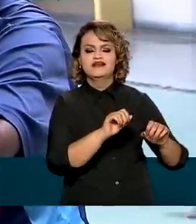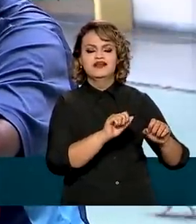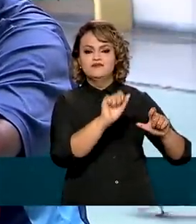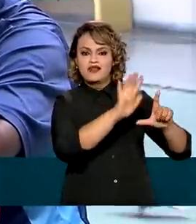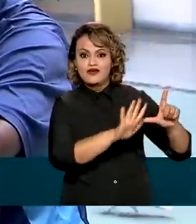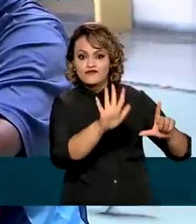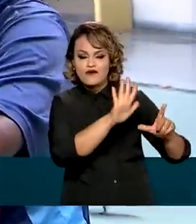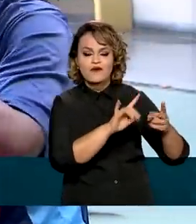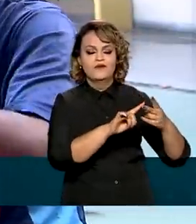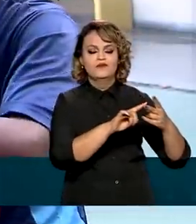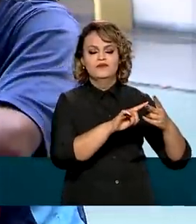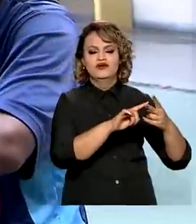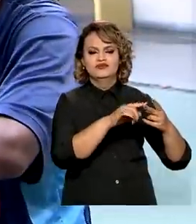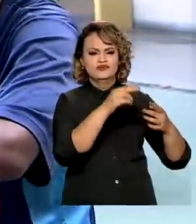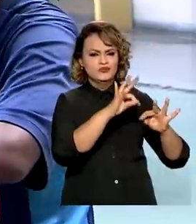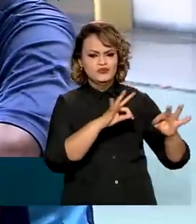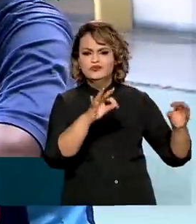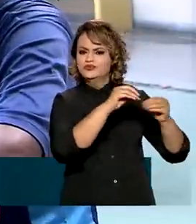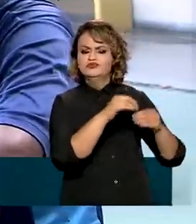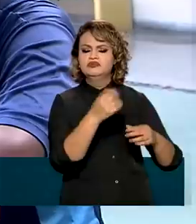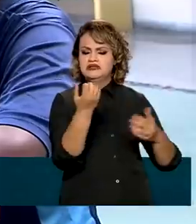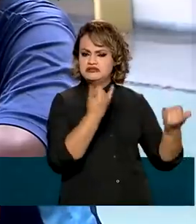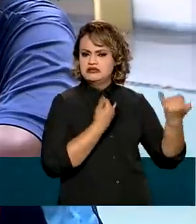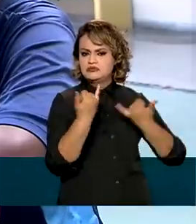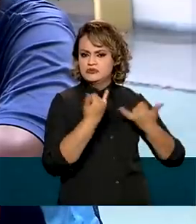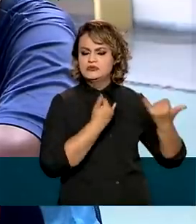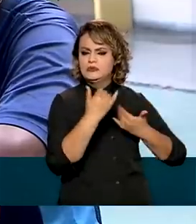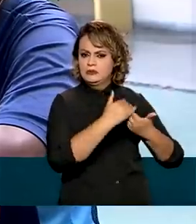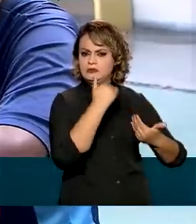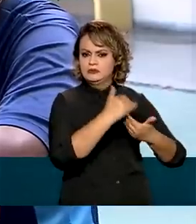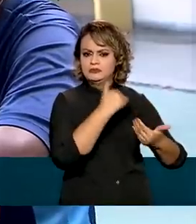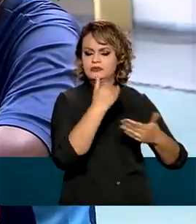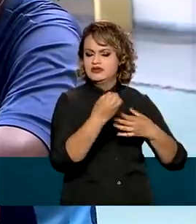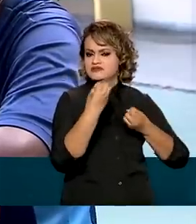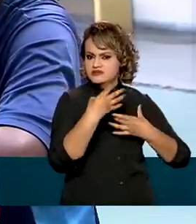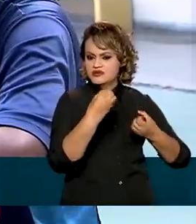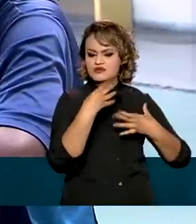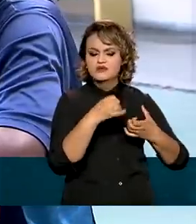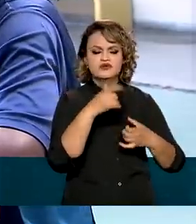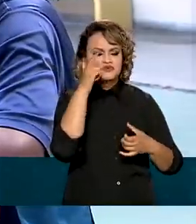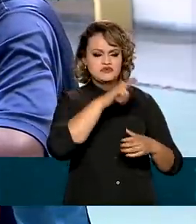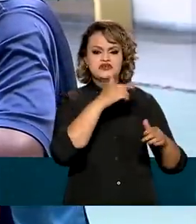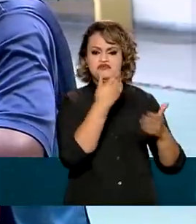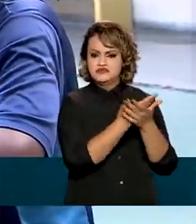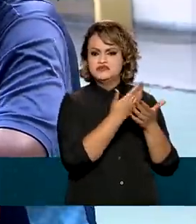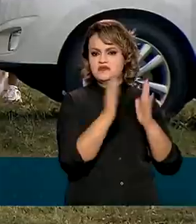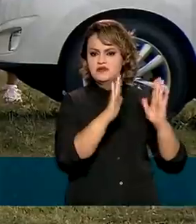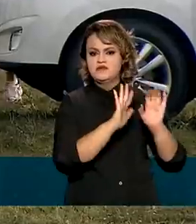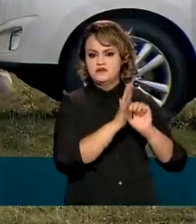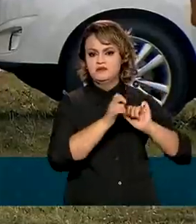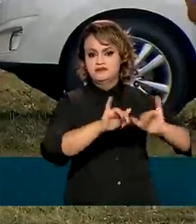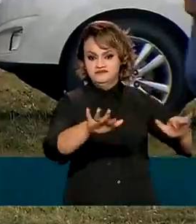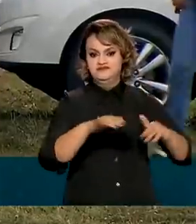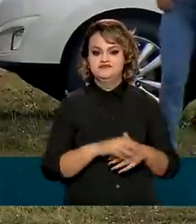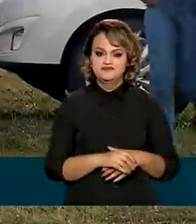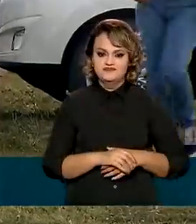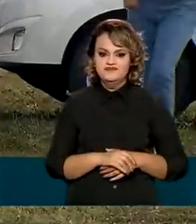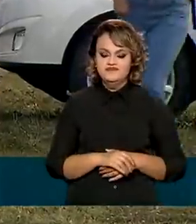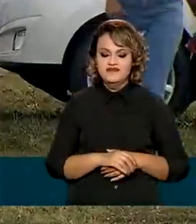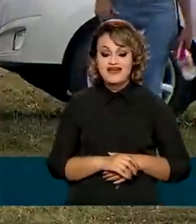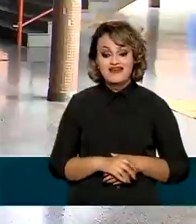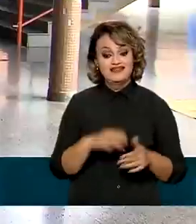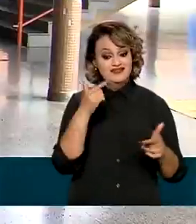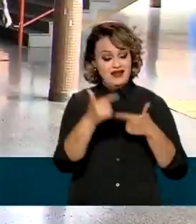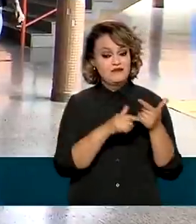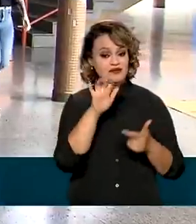boletins, em tudo, tudo sim que precisava de auxílio para poder fazer as coisas na pandemia. Apesar de iniciativas